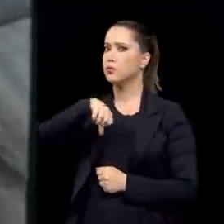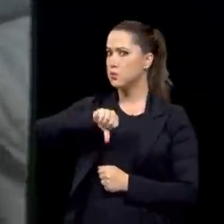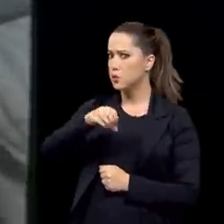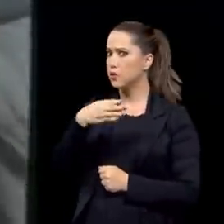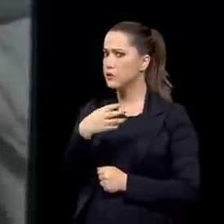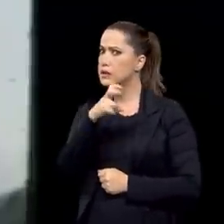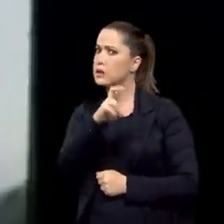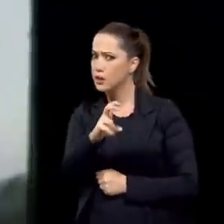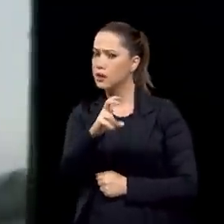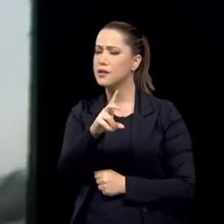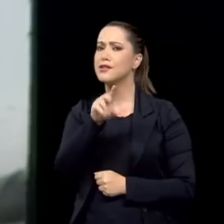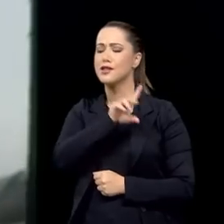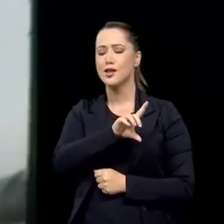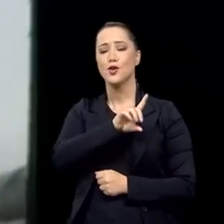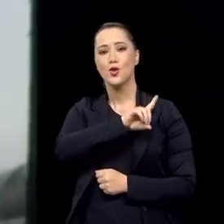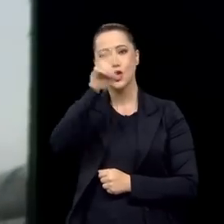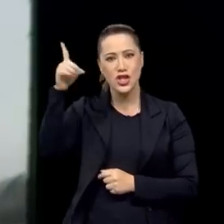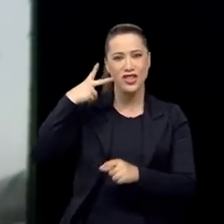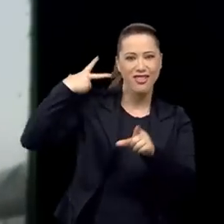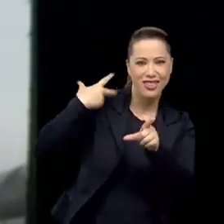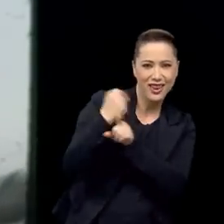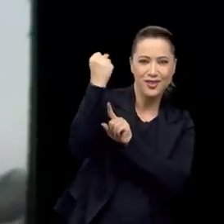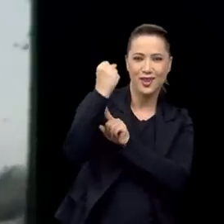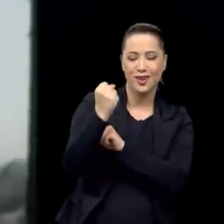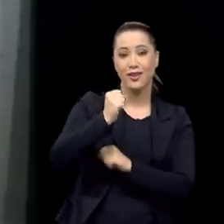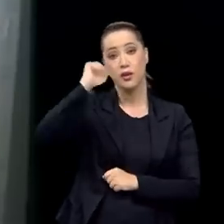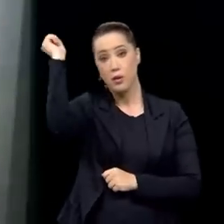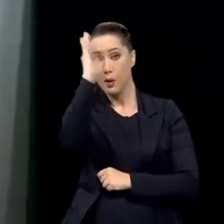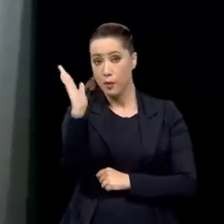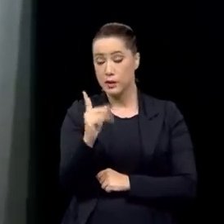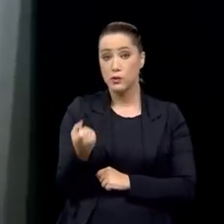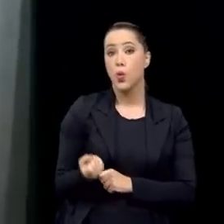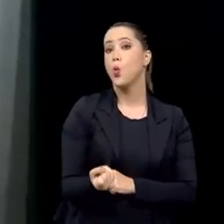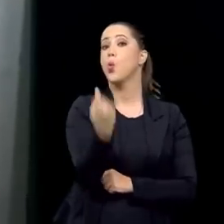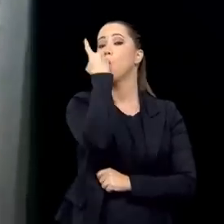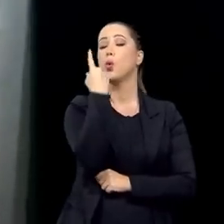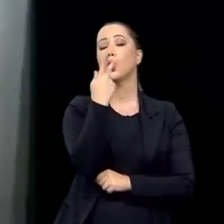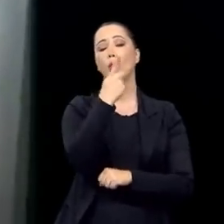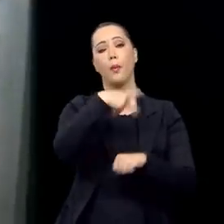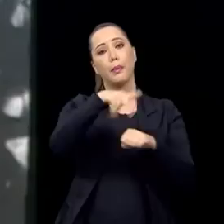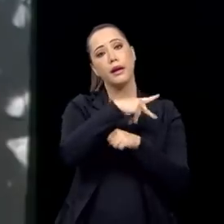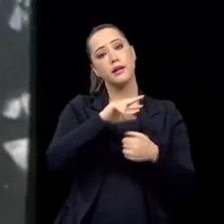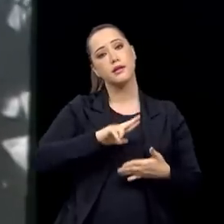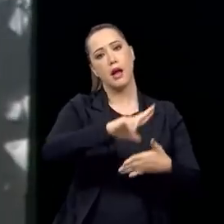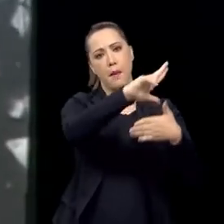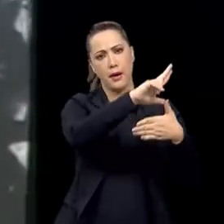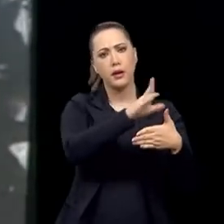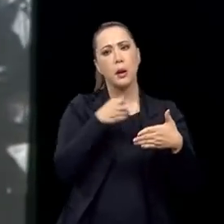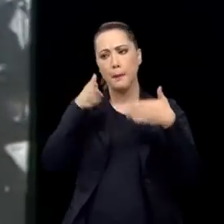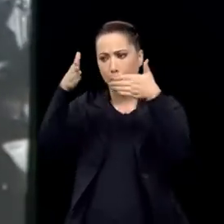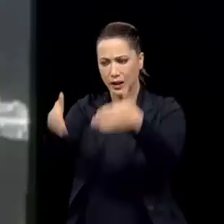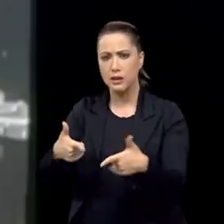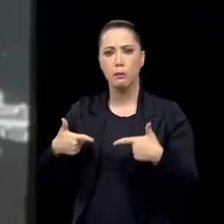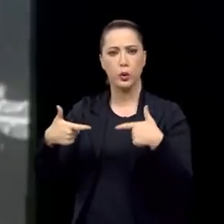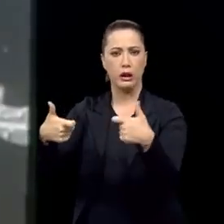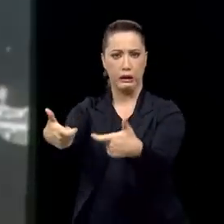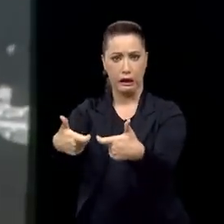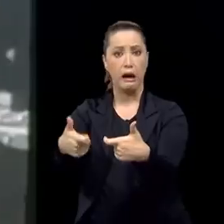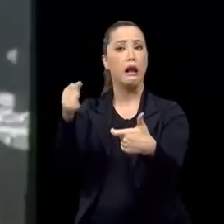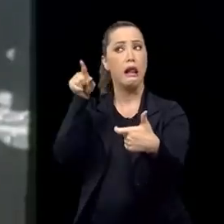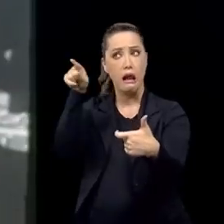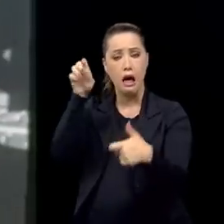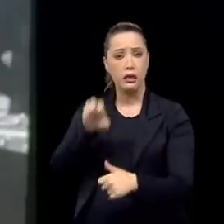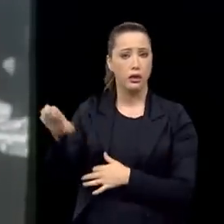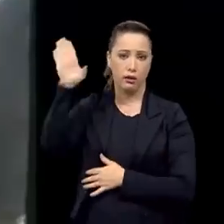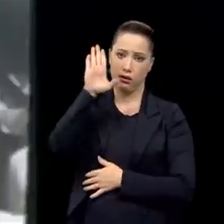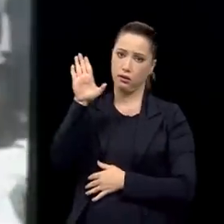considerado o dia da vitória. O Brasil foi o único país da América Latina que participou diretamente dos conflitos bélicos na Europa.